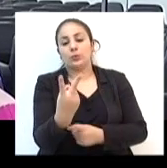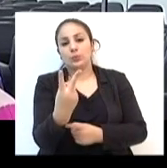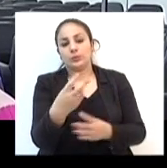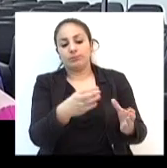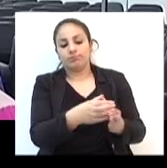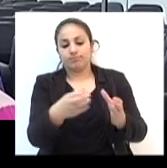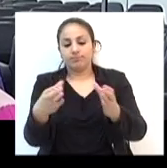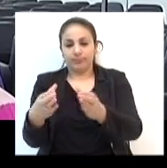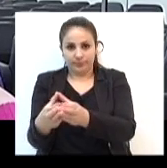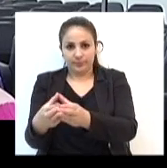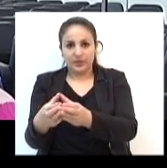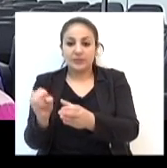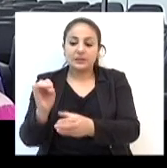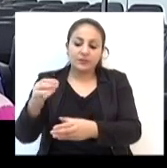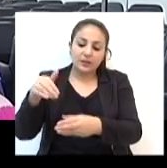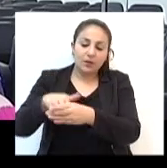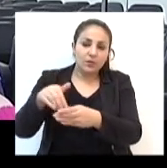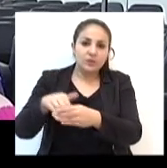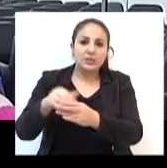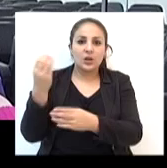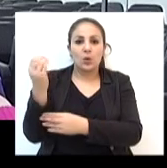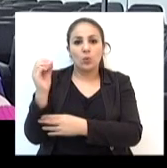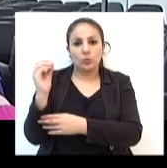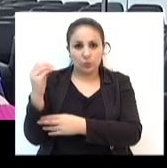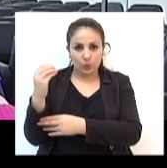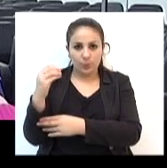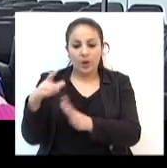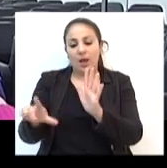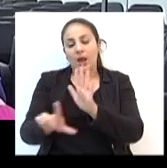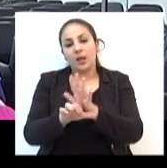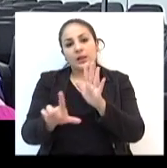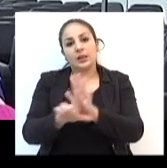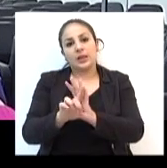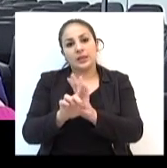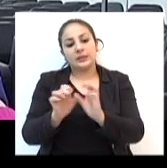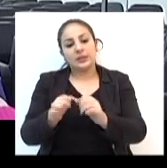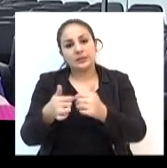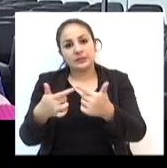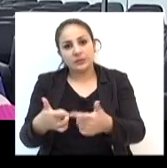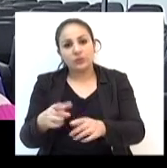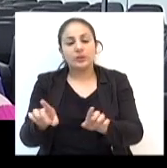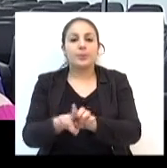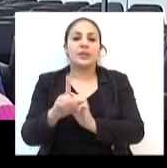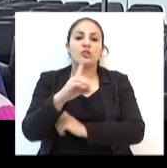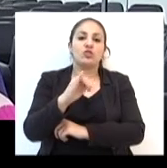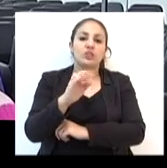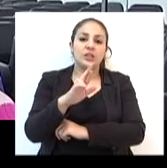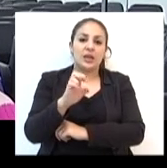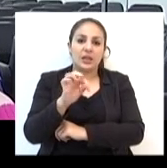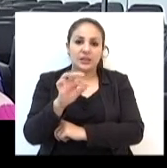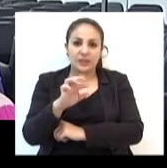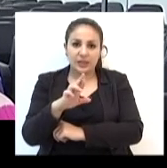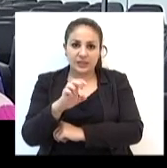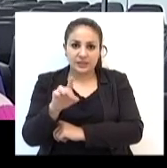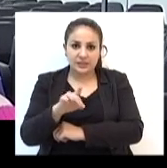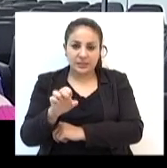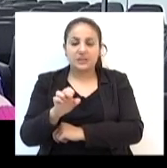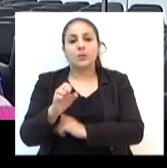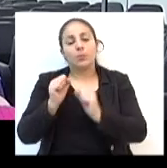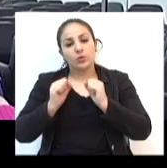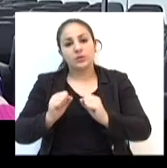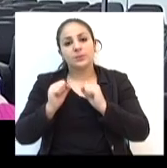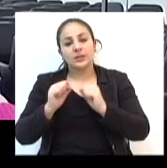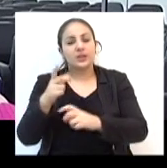E quando agora vinha a votação no mês de outubro, a lei de execução, a lei de diretrizes, vai possibilitar que os